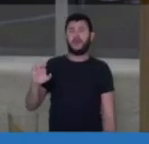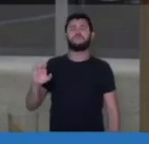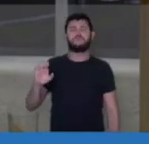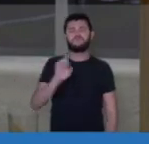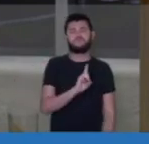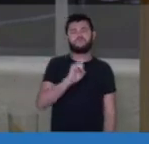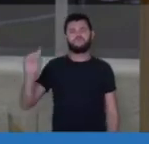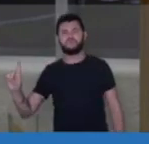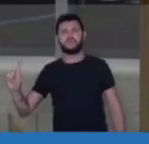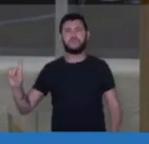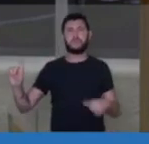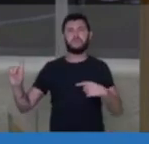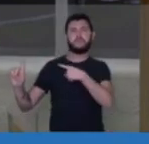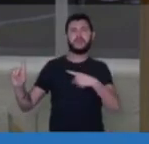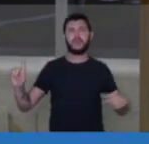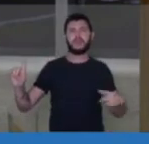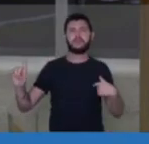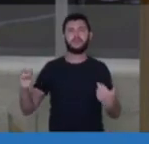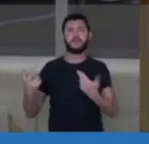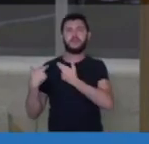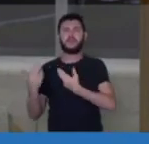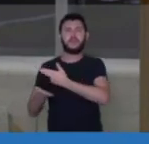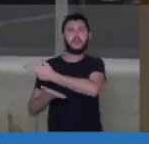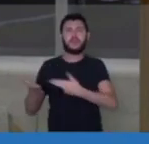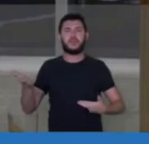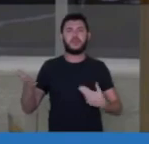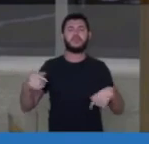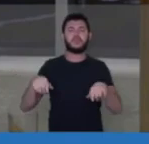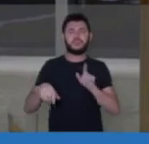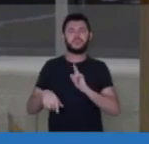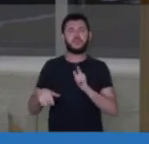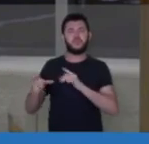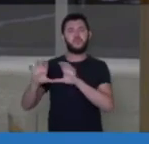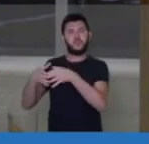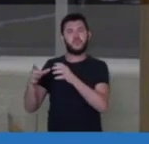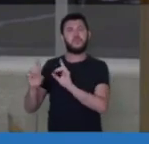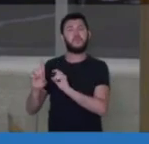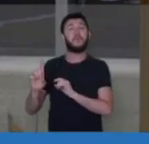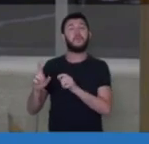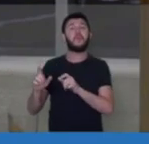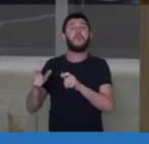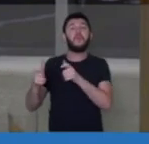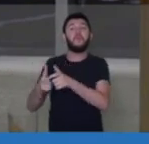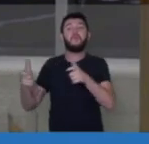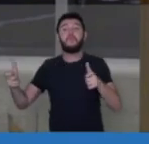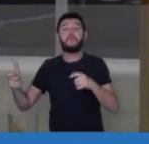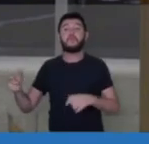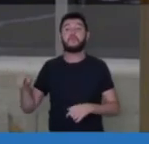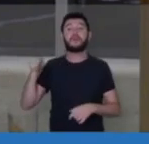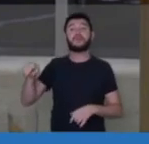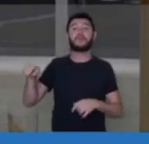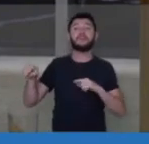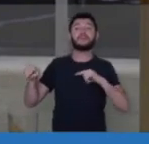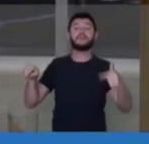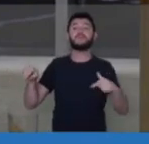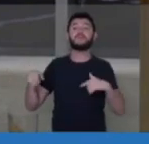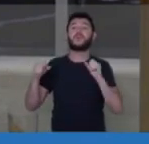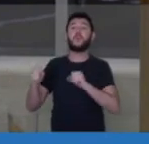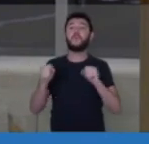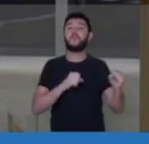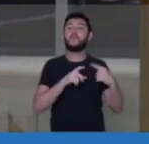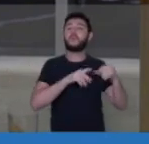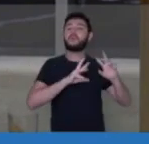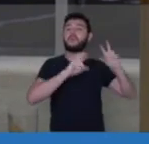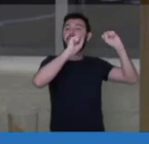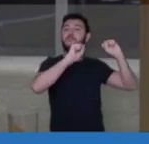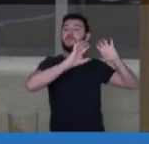a presidência, tinham a relatoria, deputado Valmir, e tinham a maioria. Mas eles não tinham uma coisa. O poder e a força da